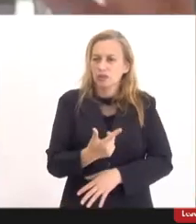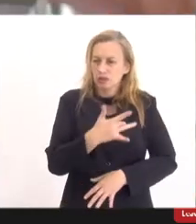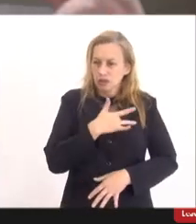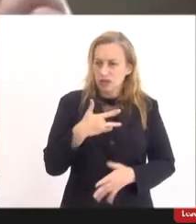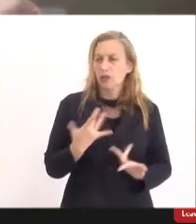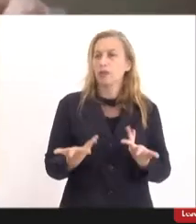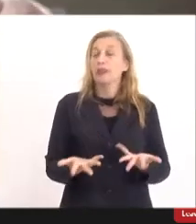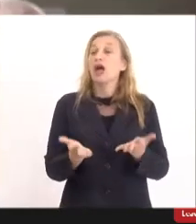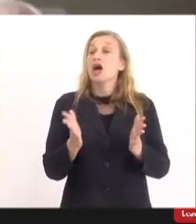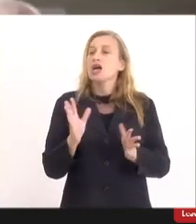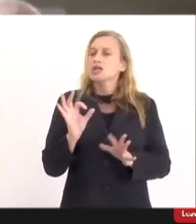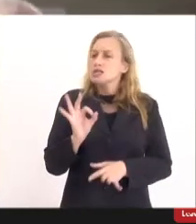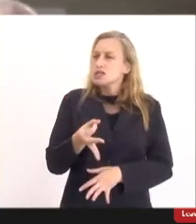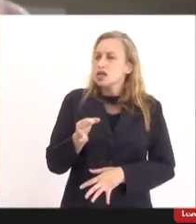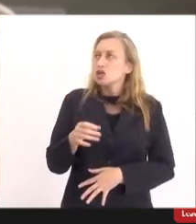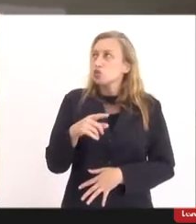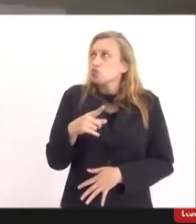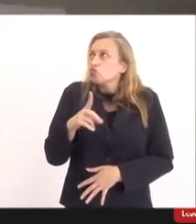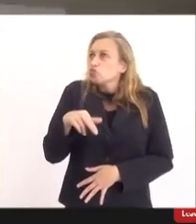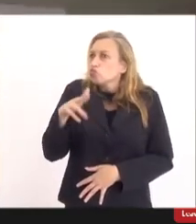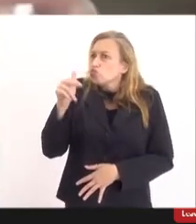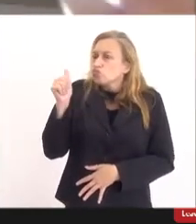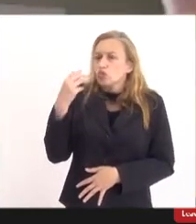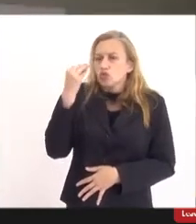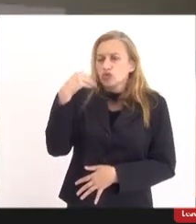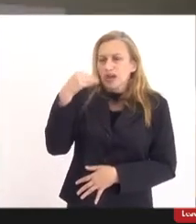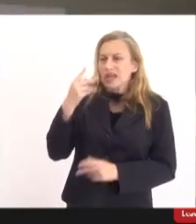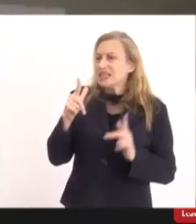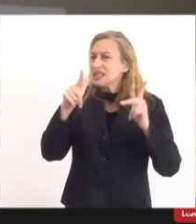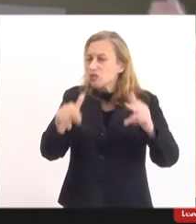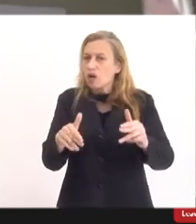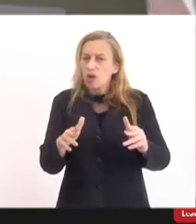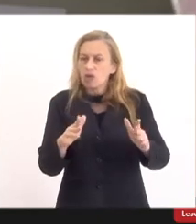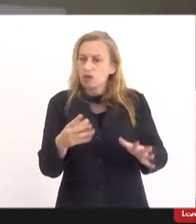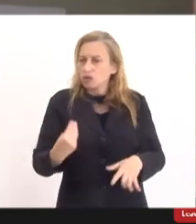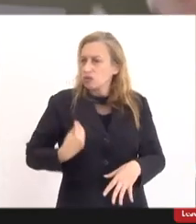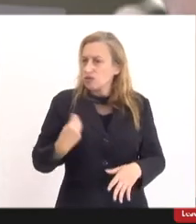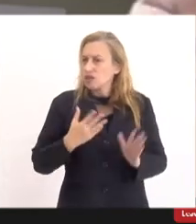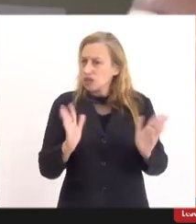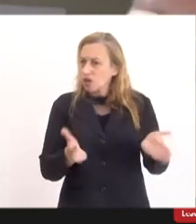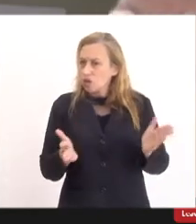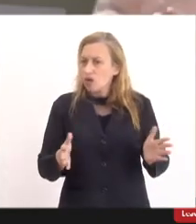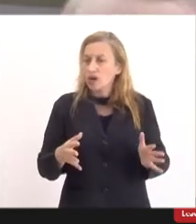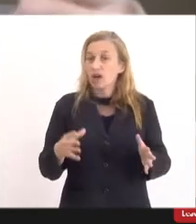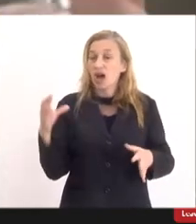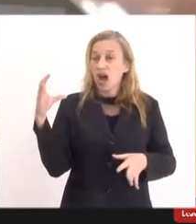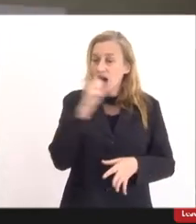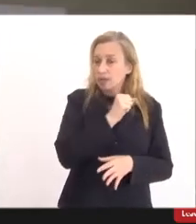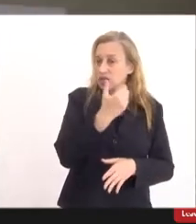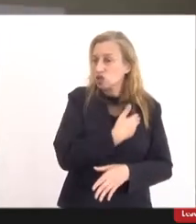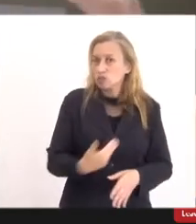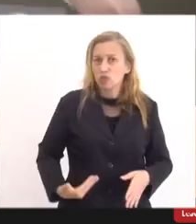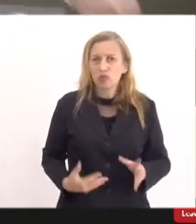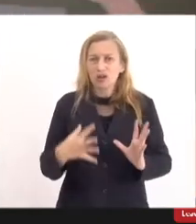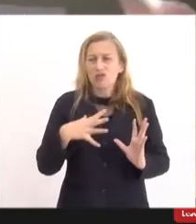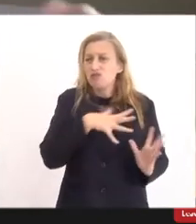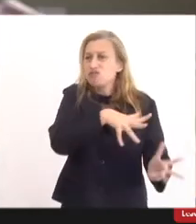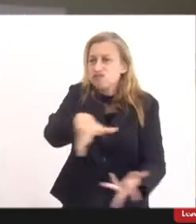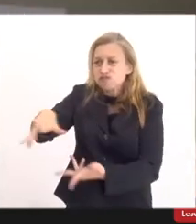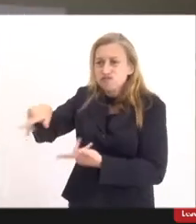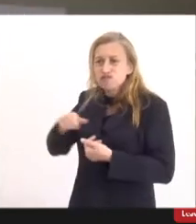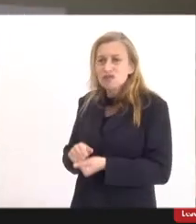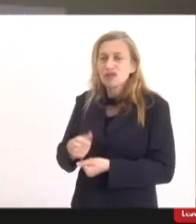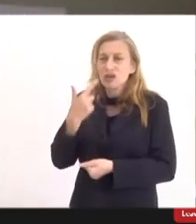Claro que a gente nunca tinha vivido antes uma situação como essa, uma emergência pública de importância internacional, a gente está em plena